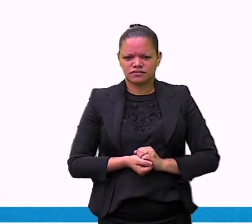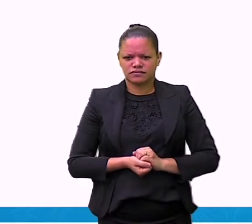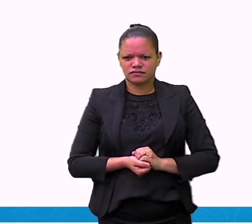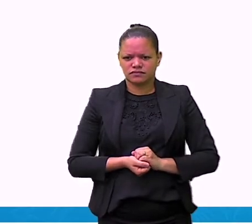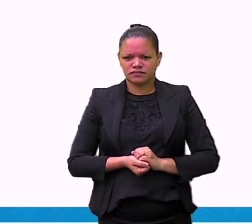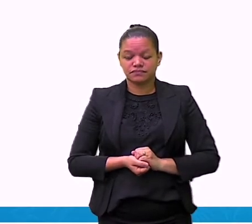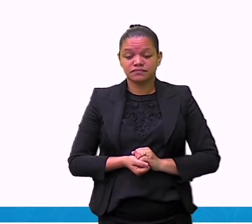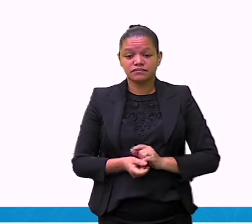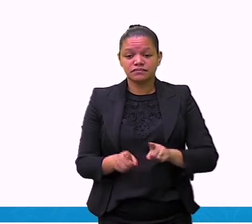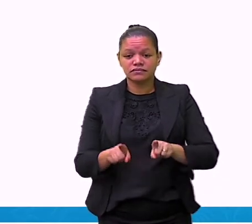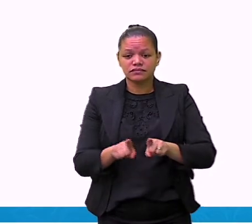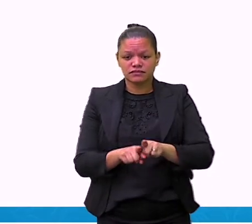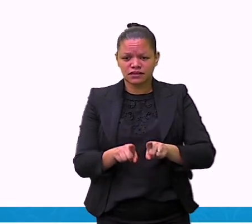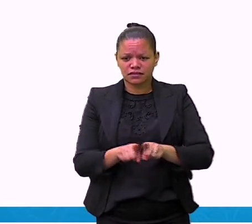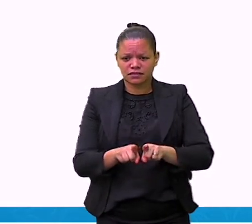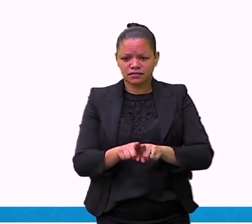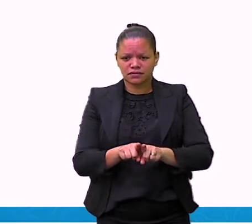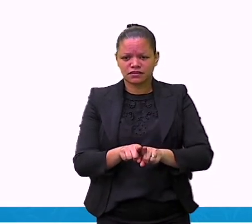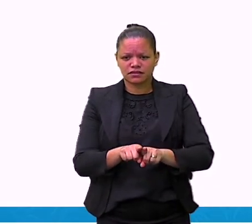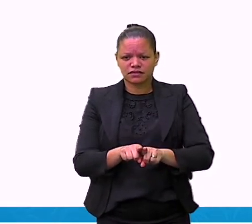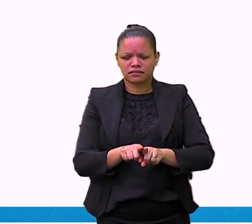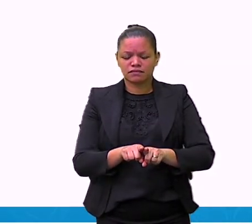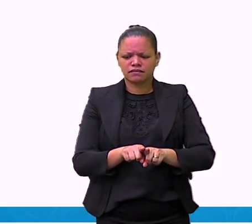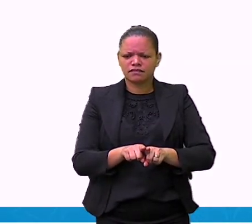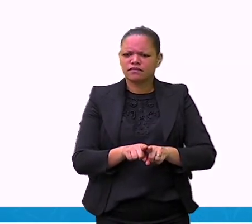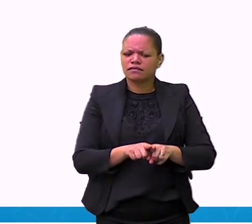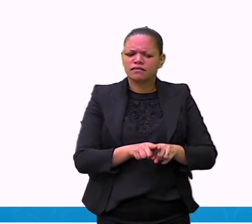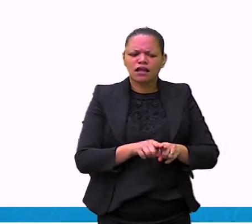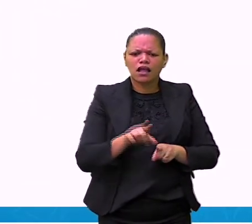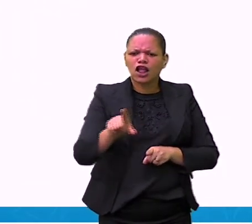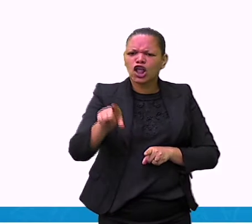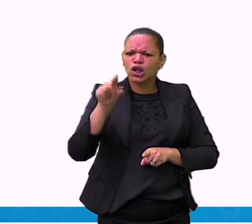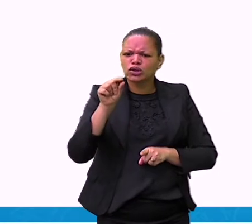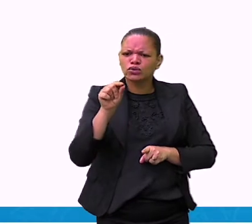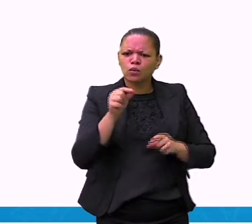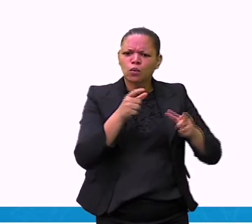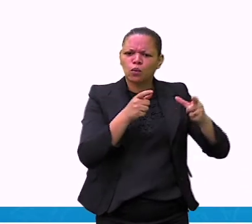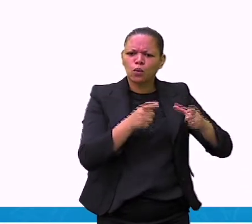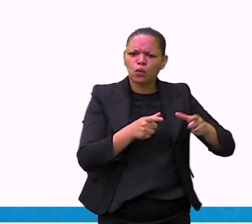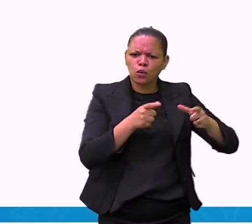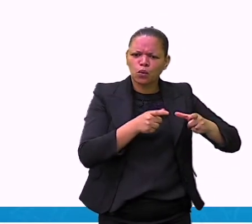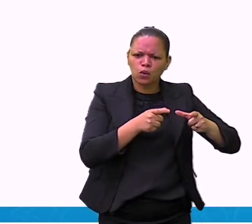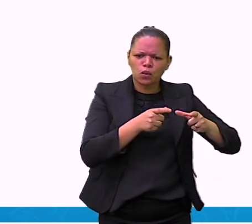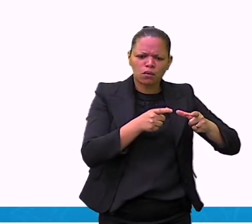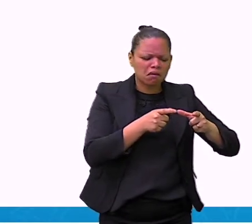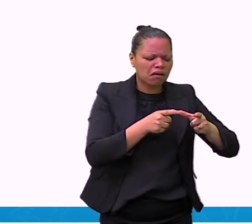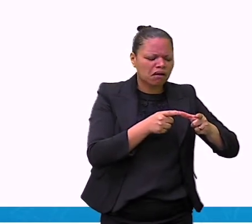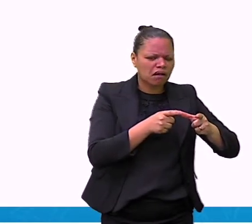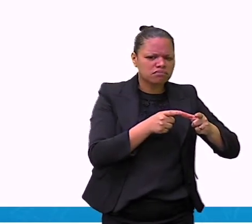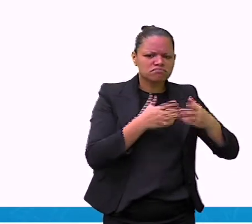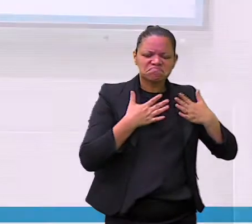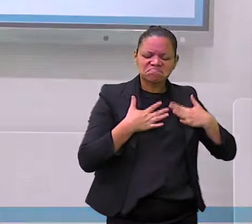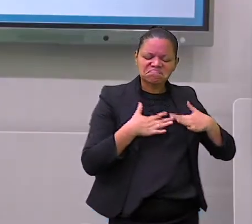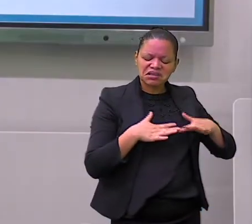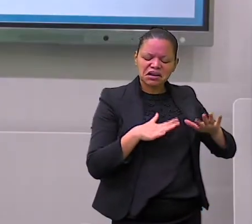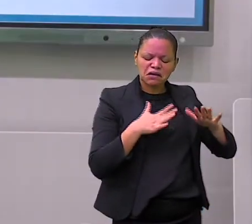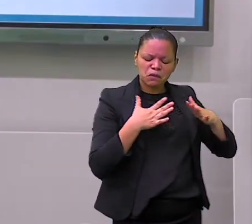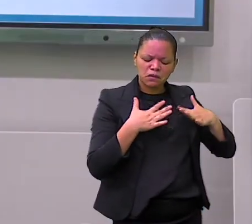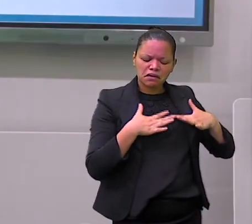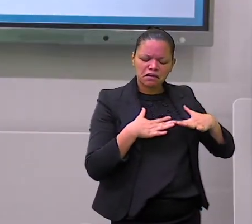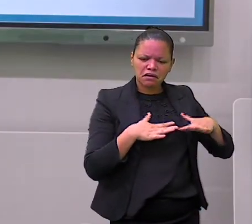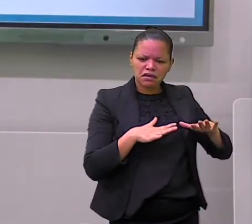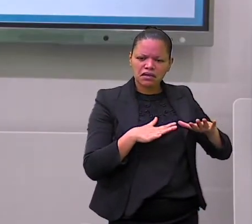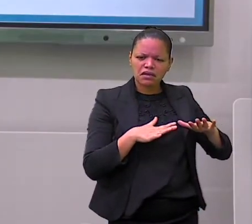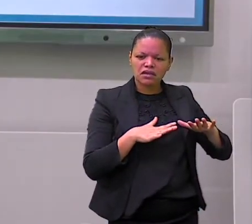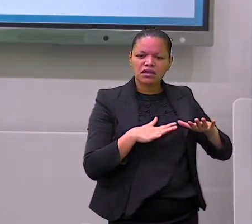Outra coisa que eu recomendo, escolha um cantinho da sua casa. Um cantinho só seu. Onde você possa